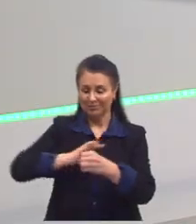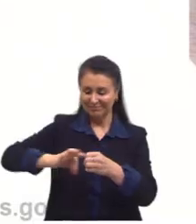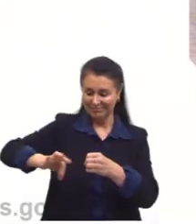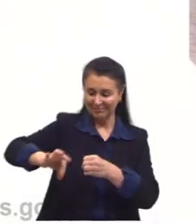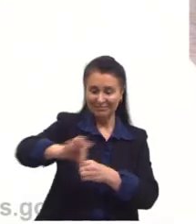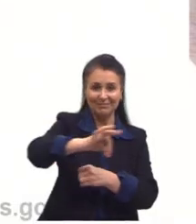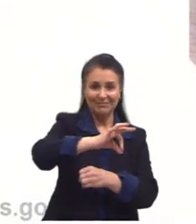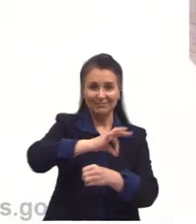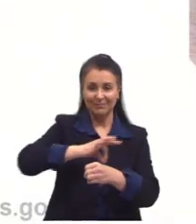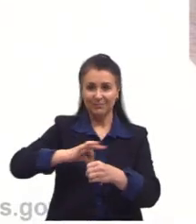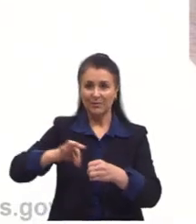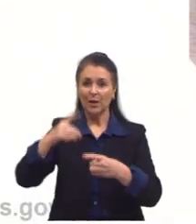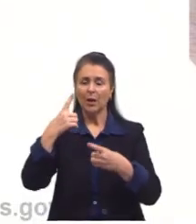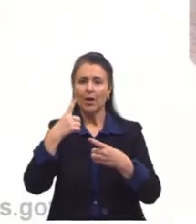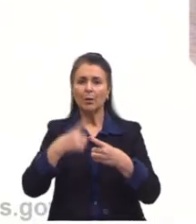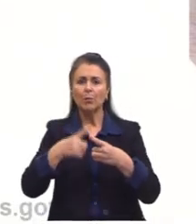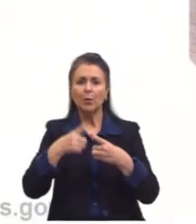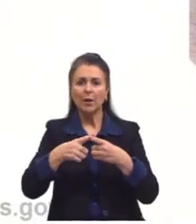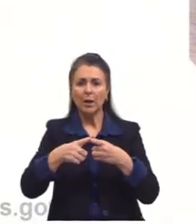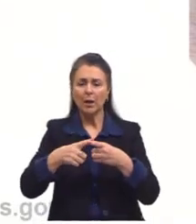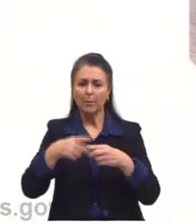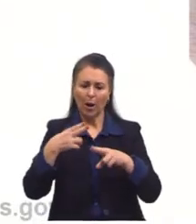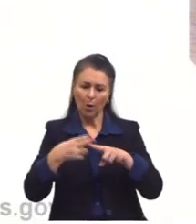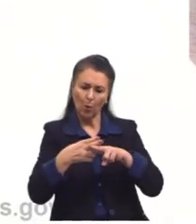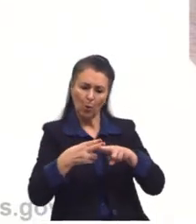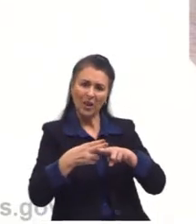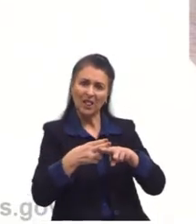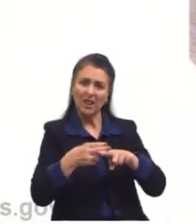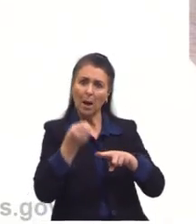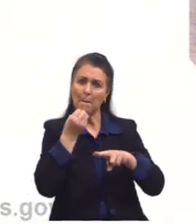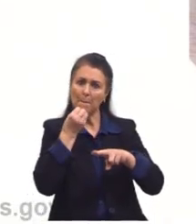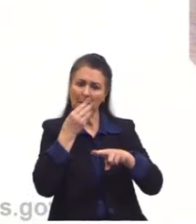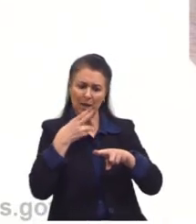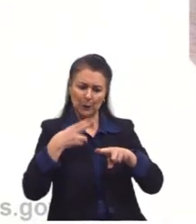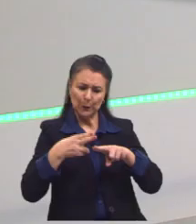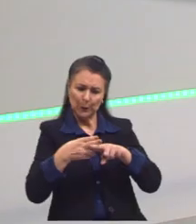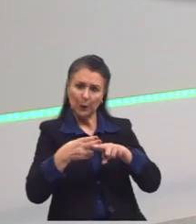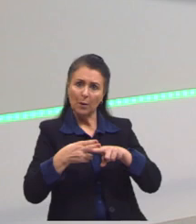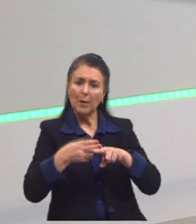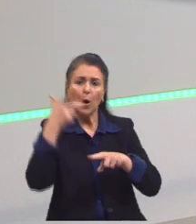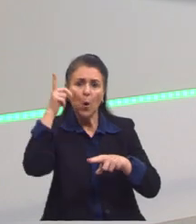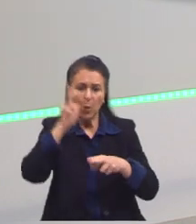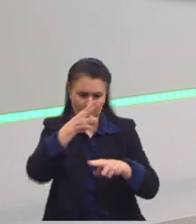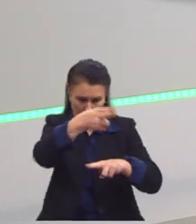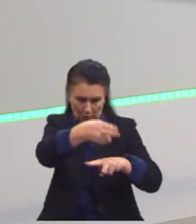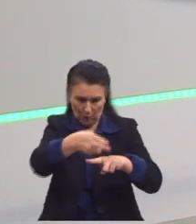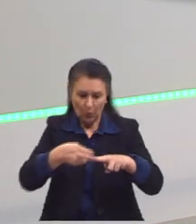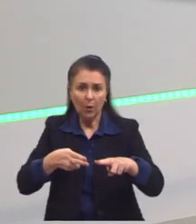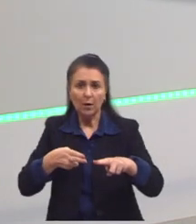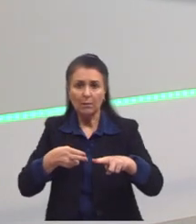Bom, por que devemos afiar a faca? Para conseguir cortar o rabanete, a cebola em casa?